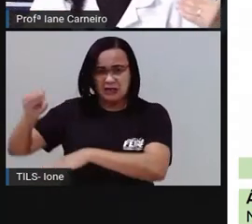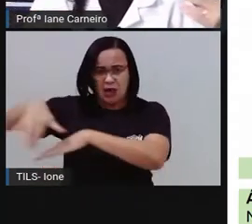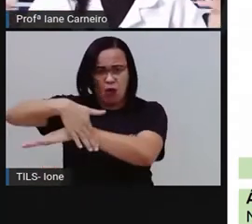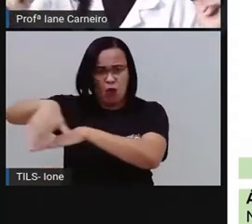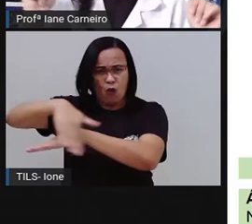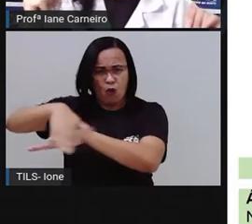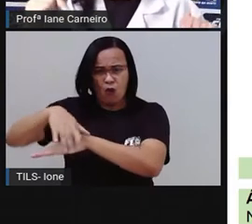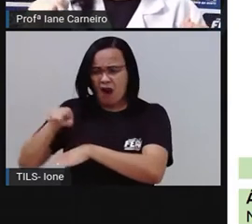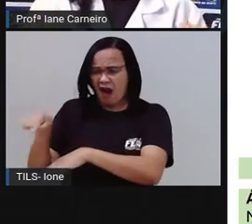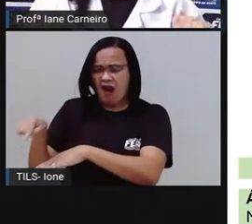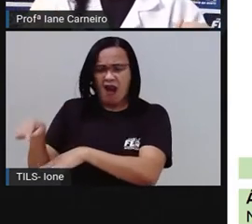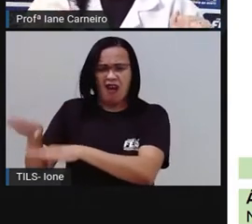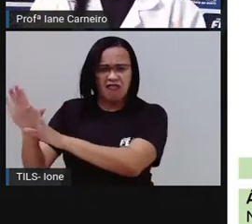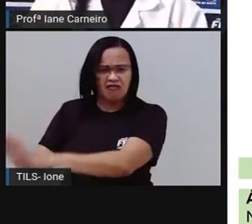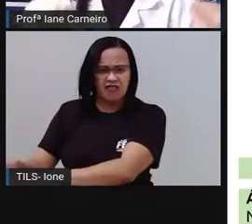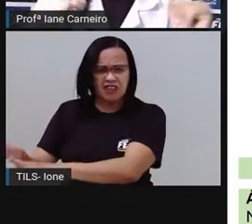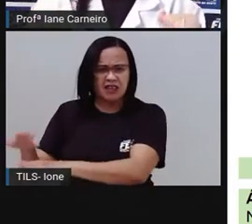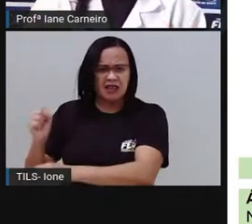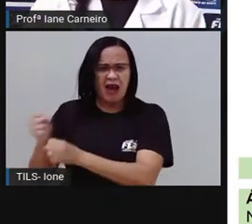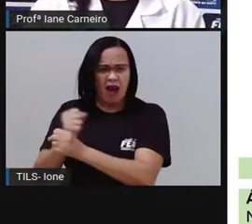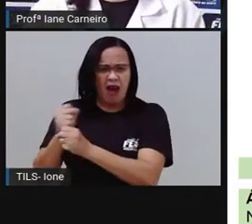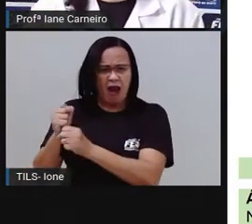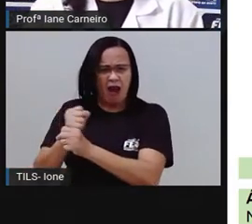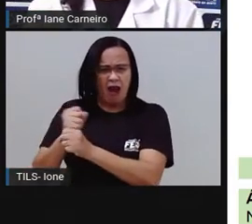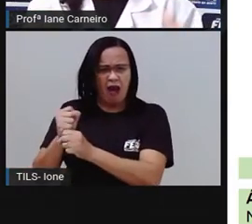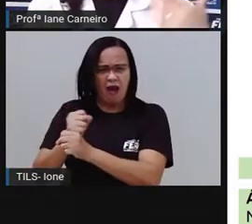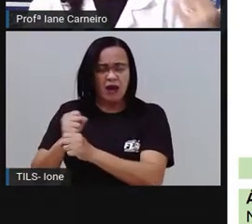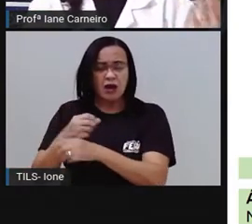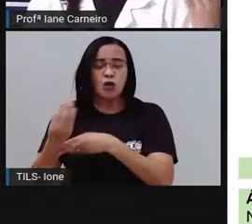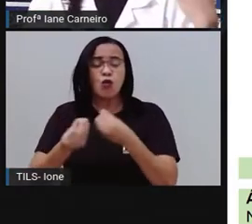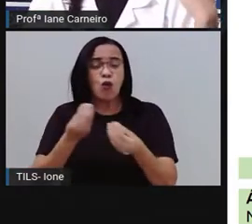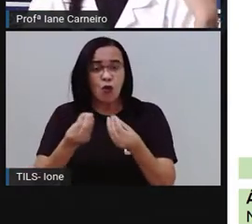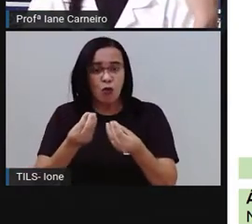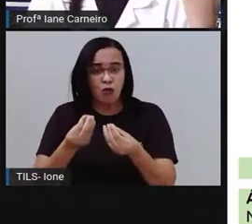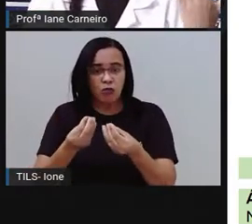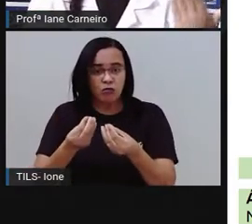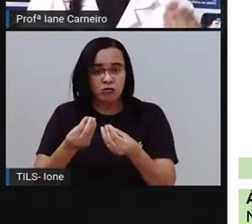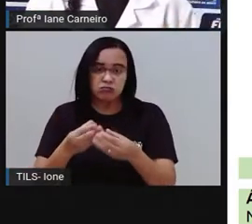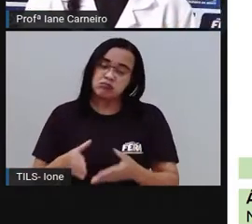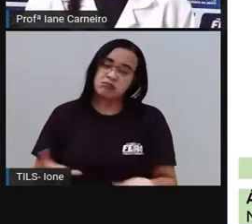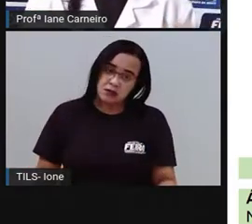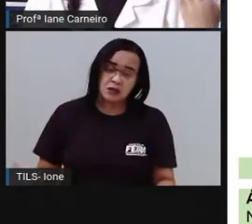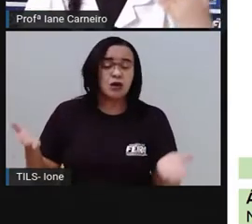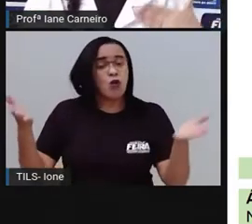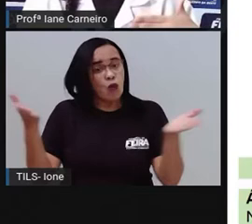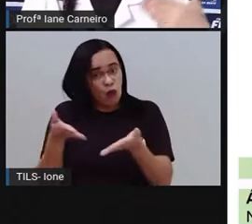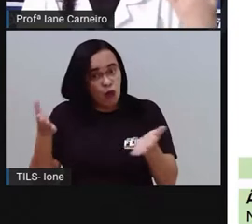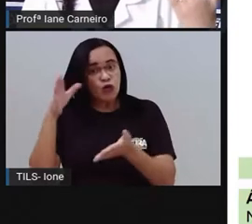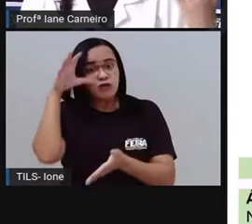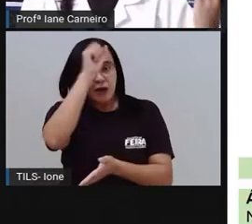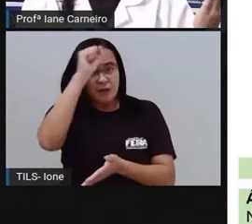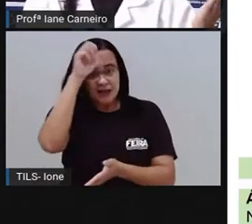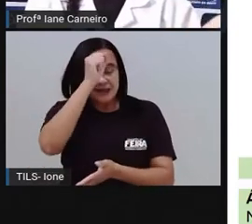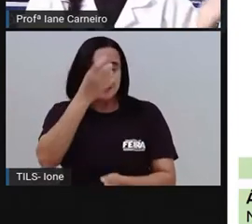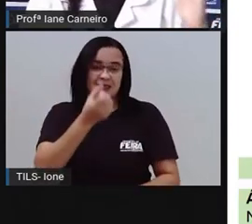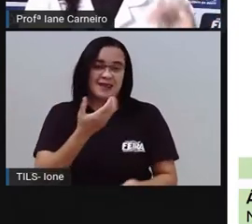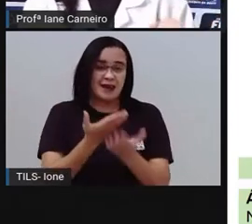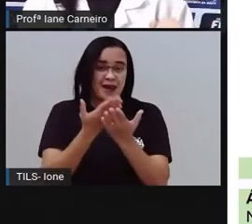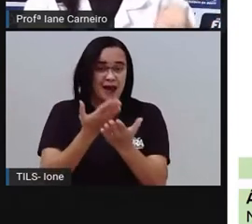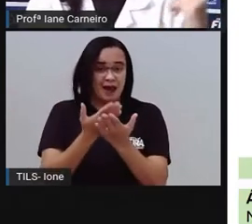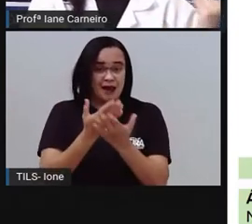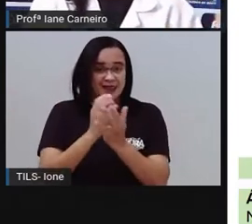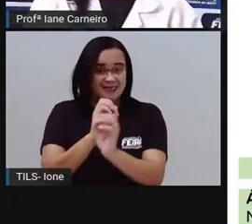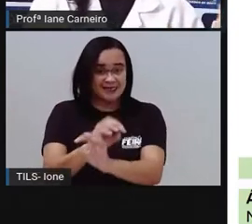tempo? Então, a gente vai ver isso em nossa aula de hoje, que é a aula de número 98 e é uma aula que envolve